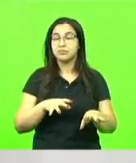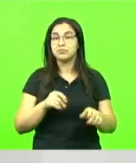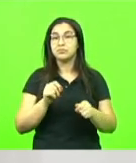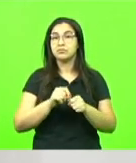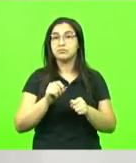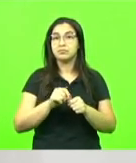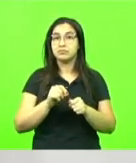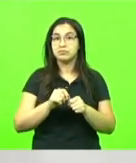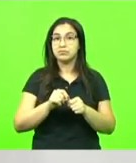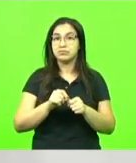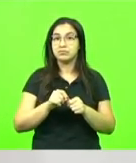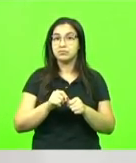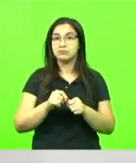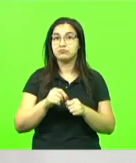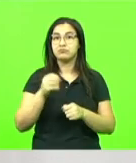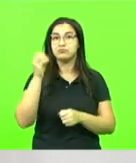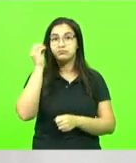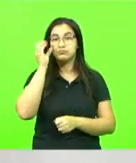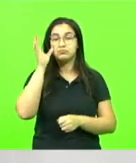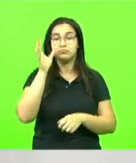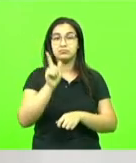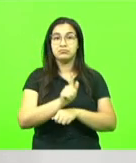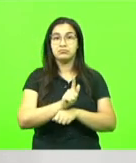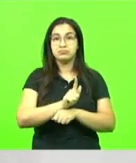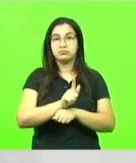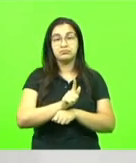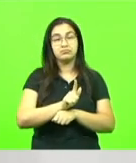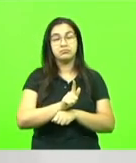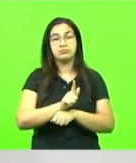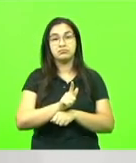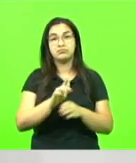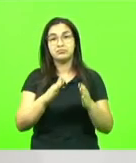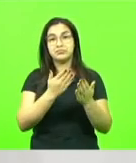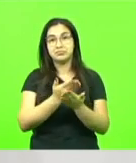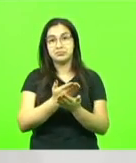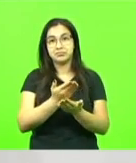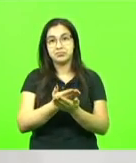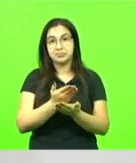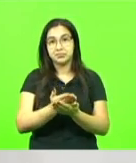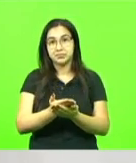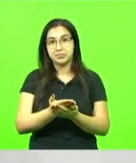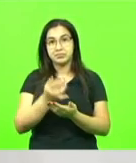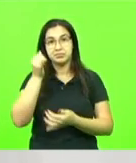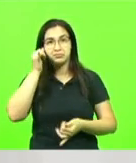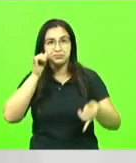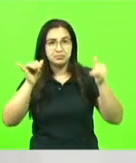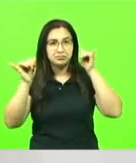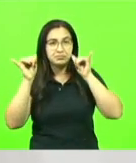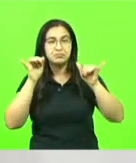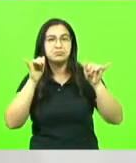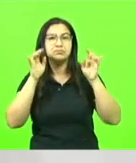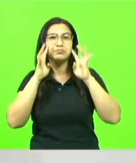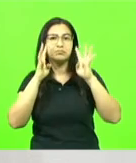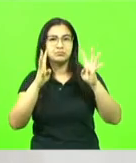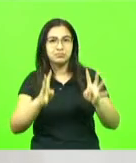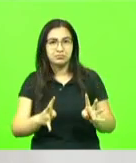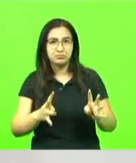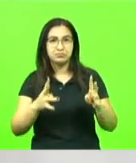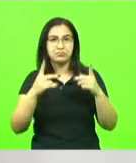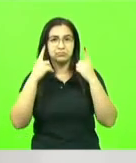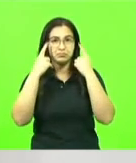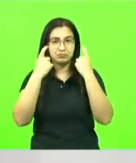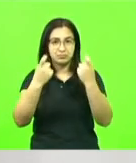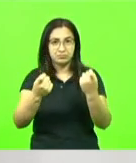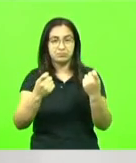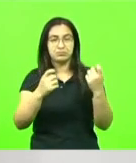escolares para fomentar na atuação do núcleo de política de educação, prevenção, atenção e atendimento às violências na escola,